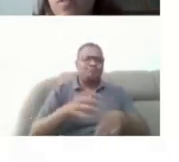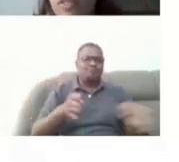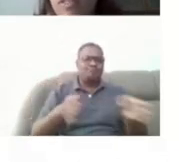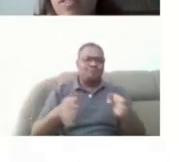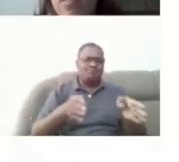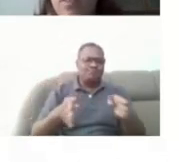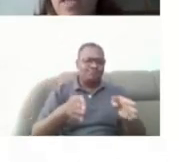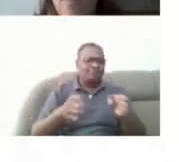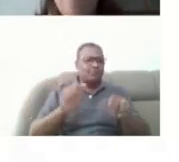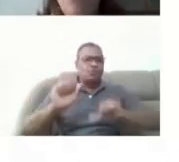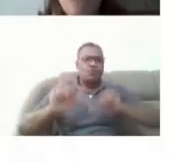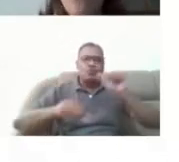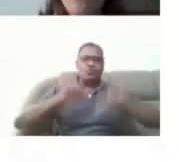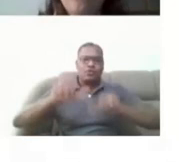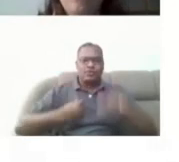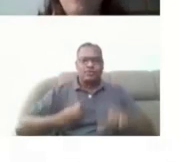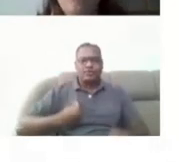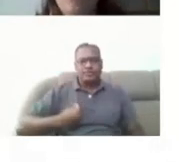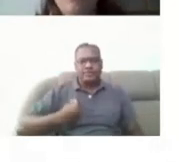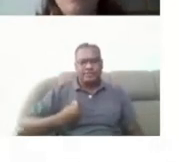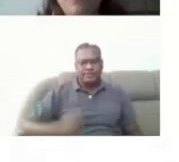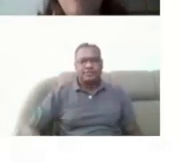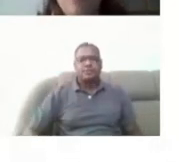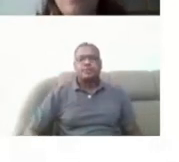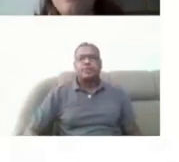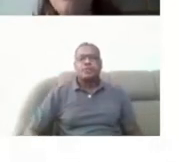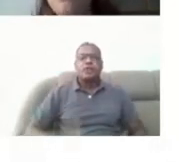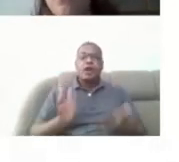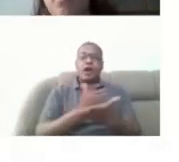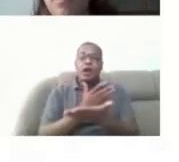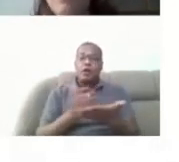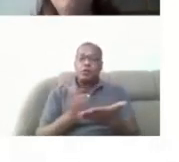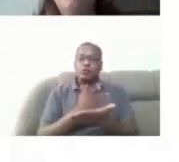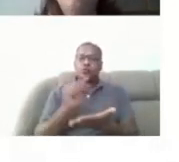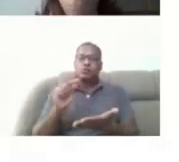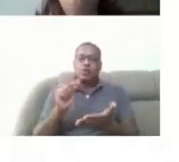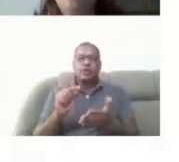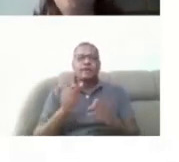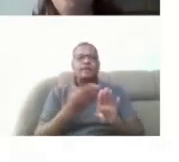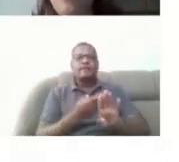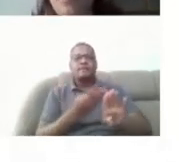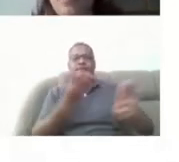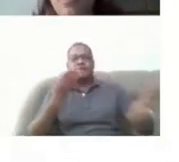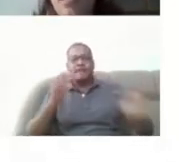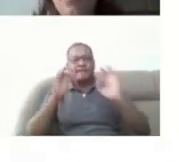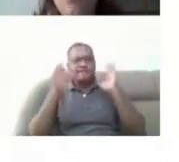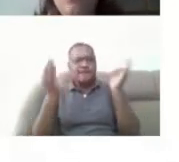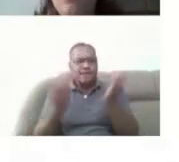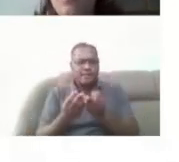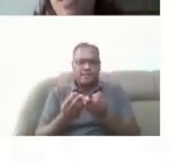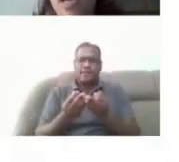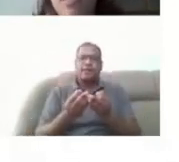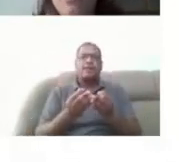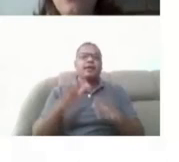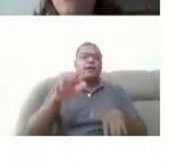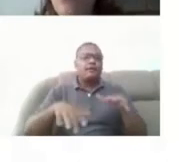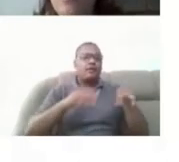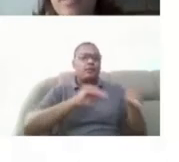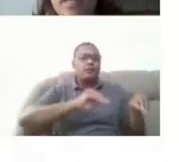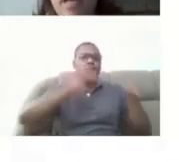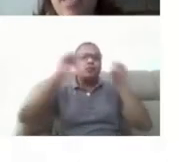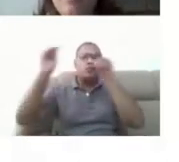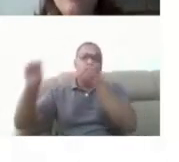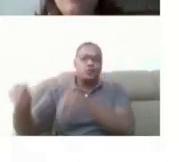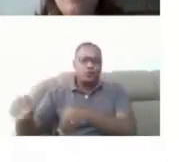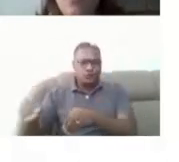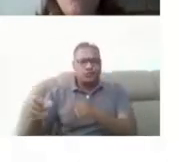nossa vida, né? Para alguns é um momento que se afasta da sua família, né? Vai morar em outra cidade, numa outra